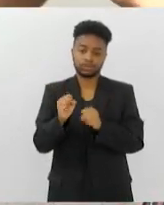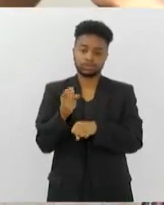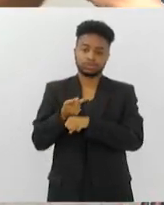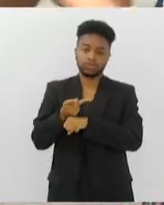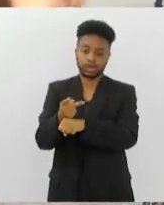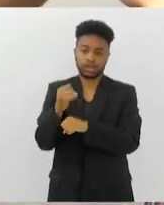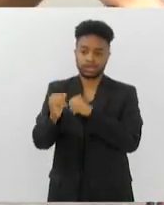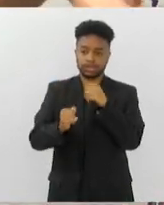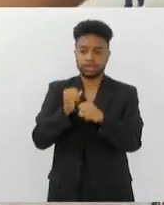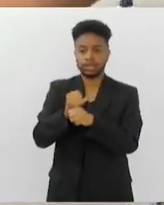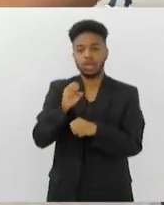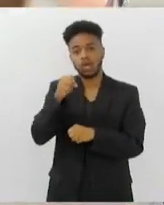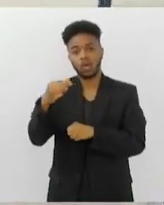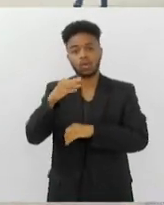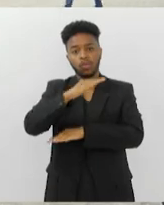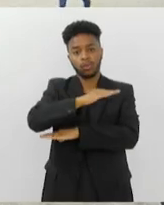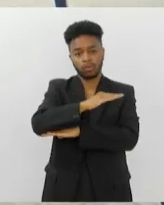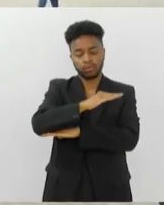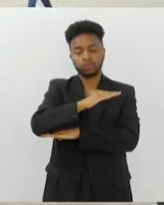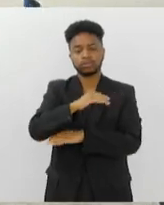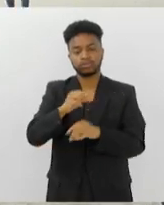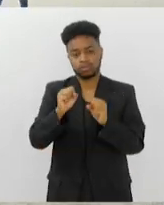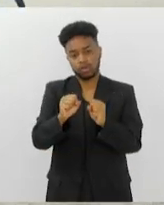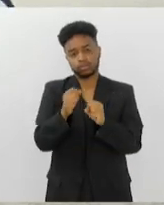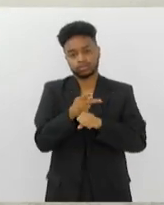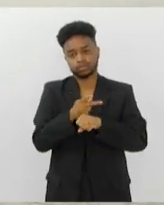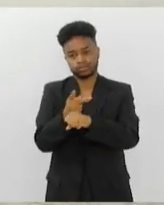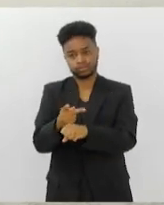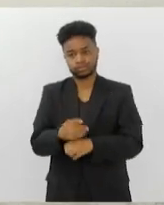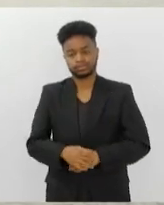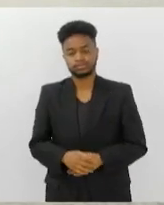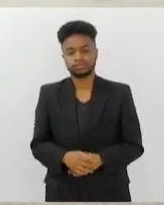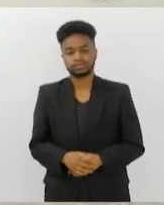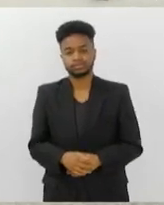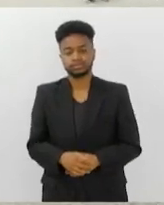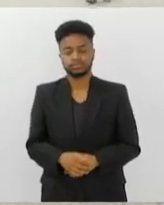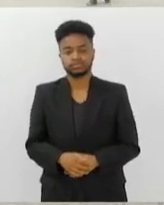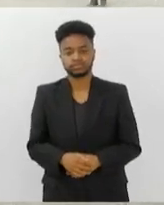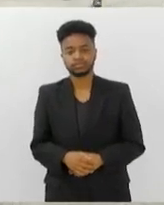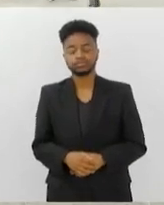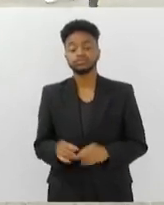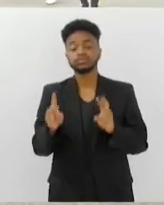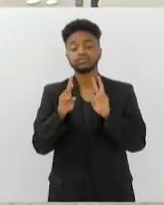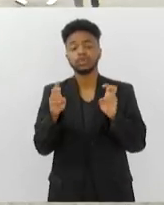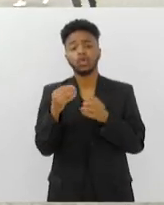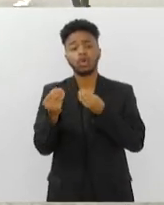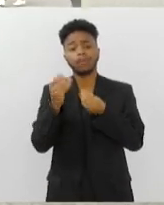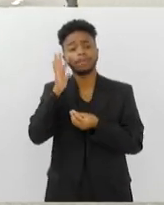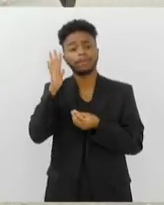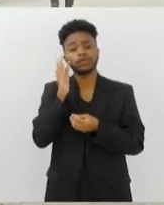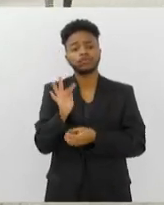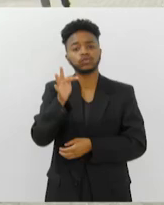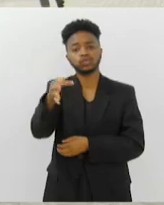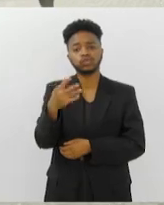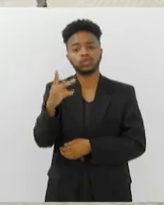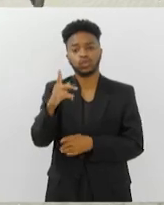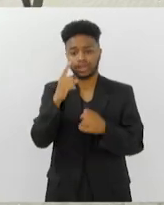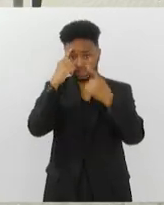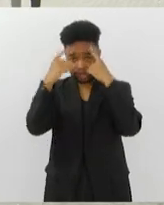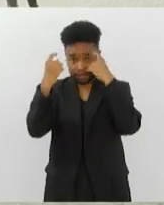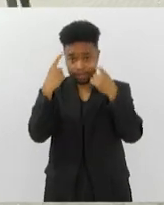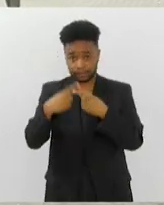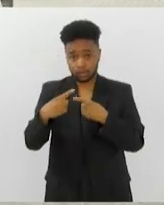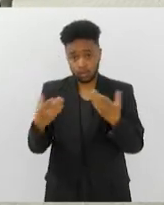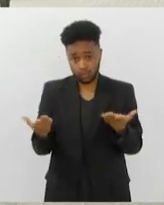no Museu do Amanhã e Aquário. Em relação à perspectiva para o futuro dessa ideia, né? Hoje